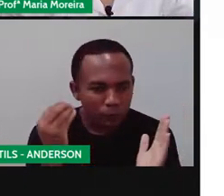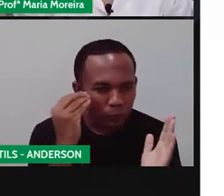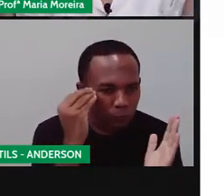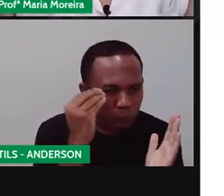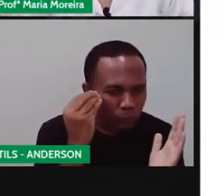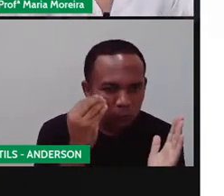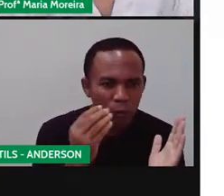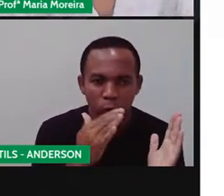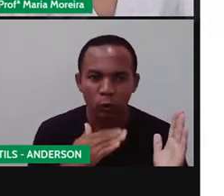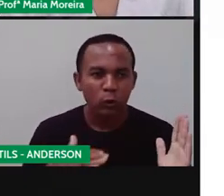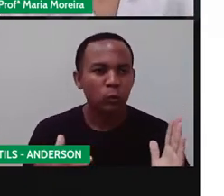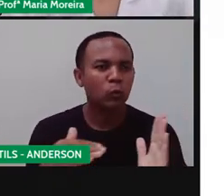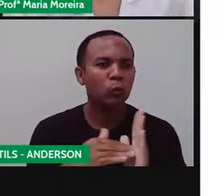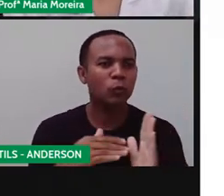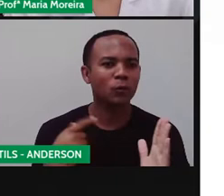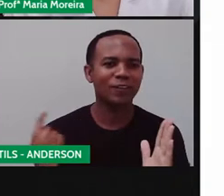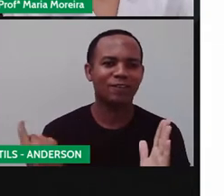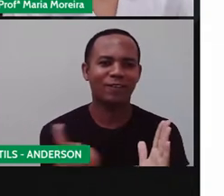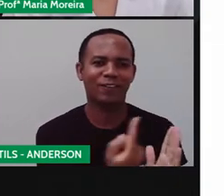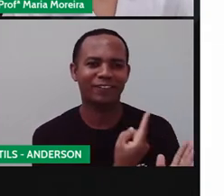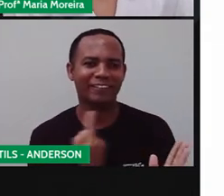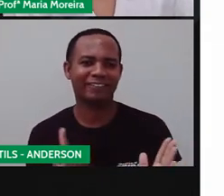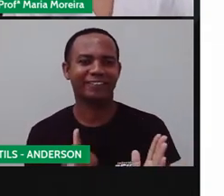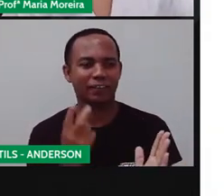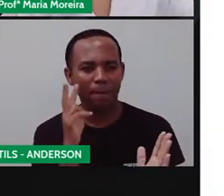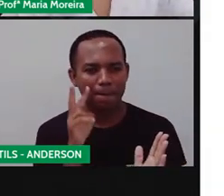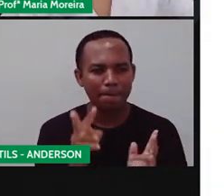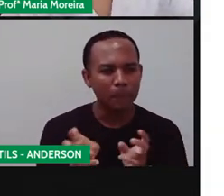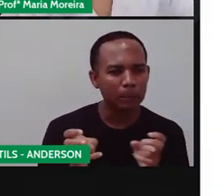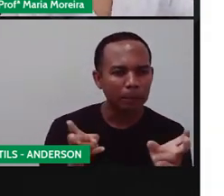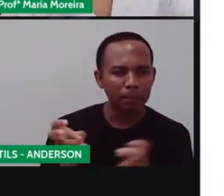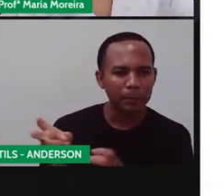que estava o quê? Porque em volta deles, né?